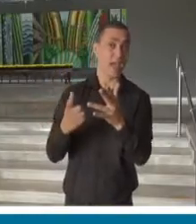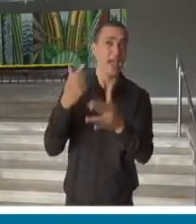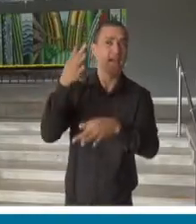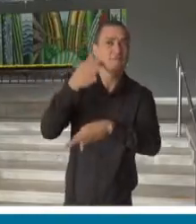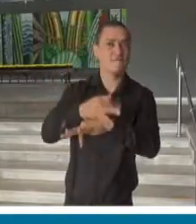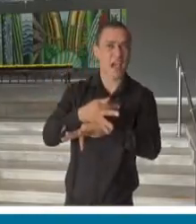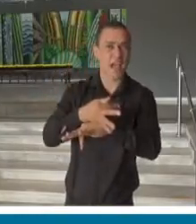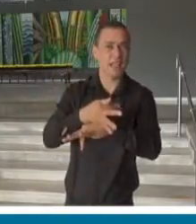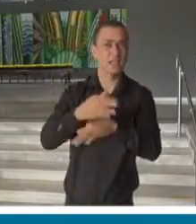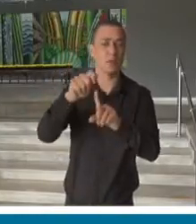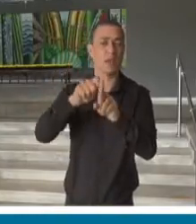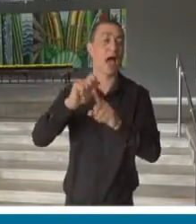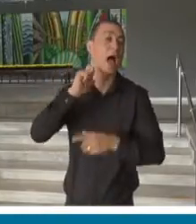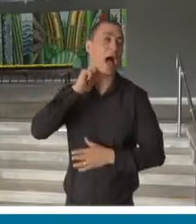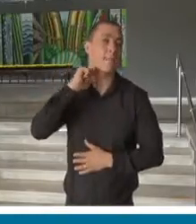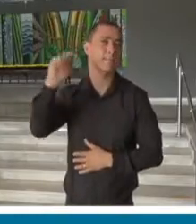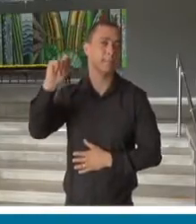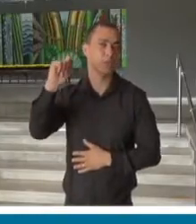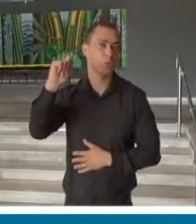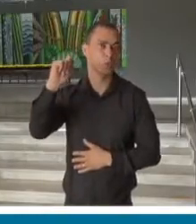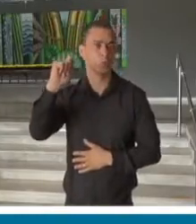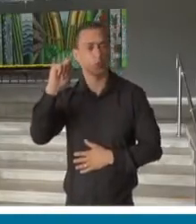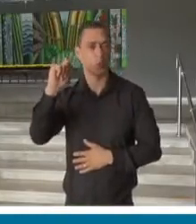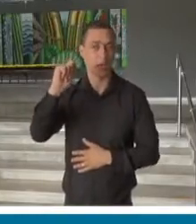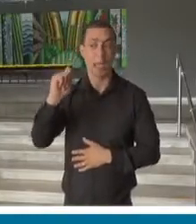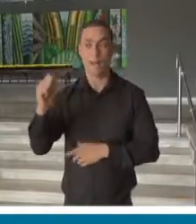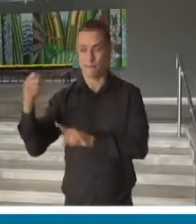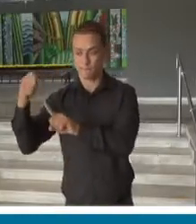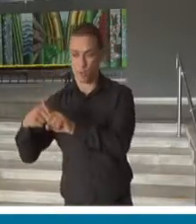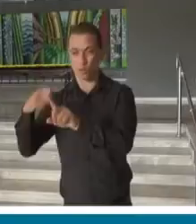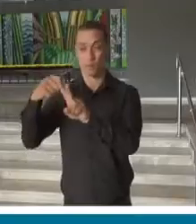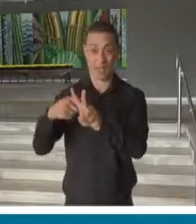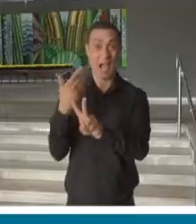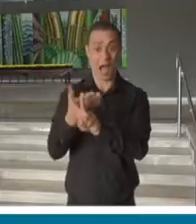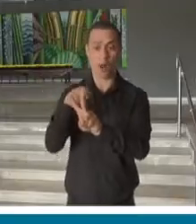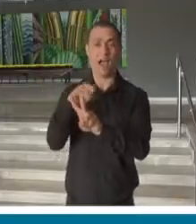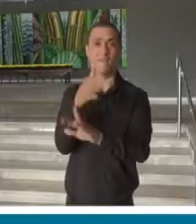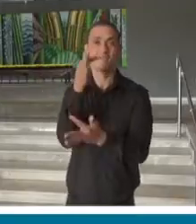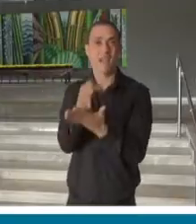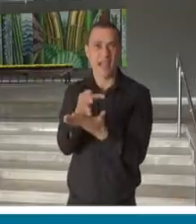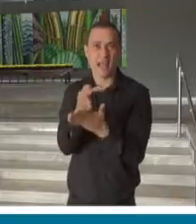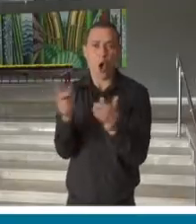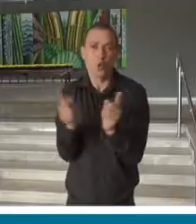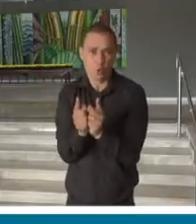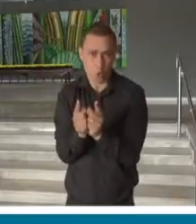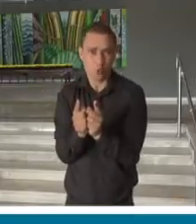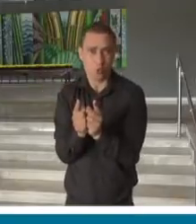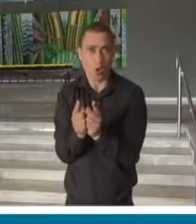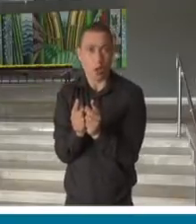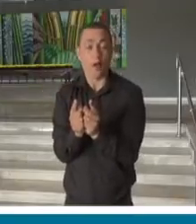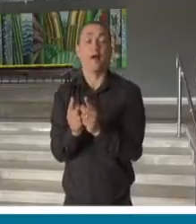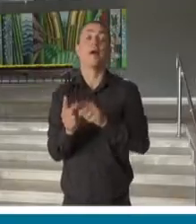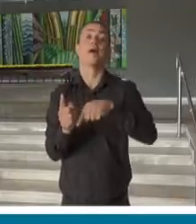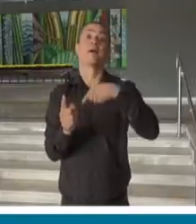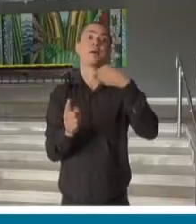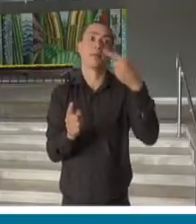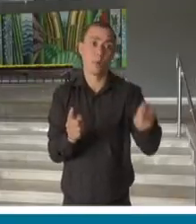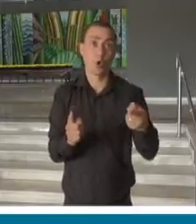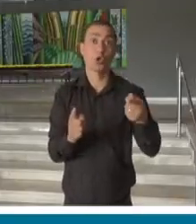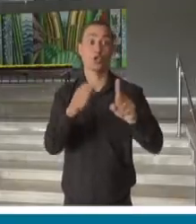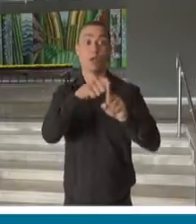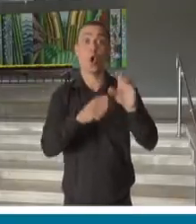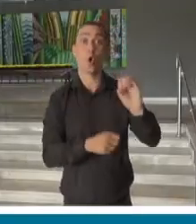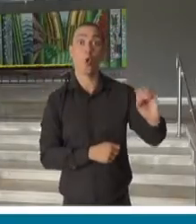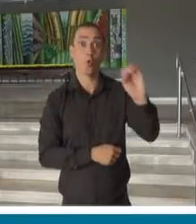ali em abril, ao final do primeiro bimestre, e nós temos também o recesso em